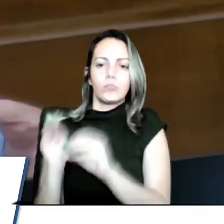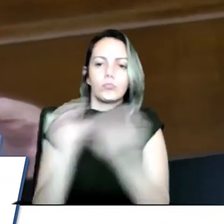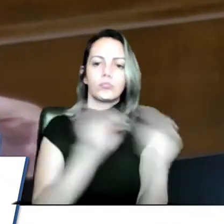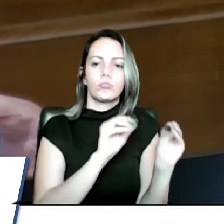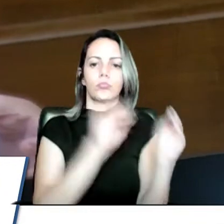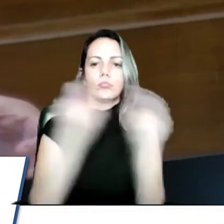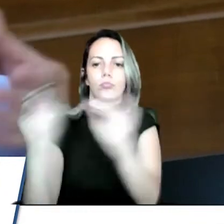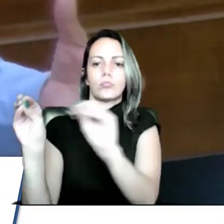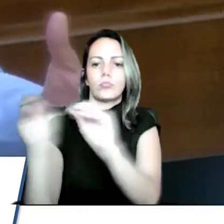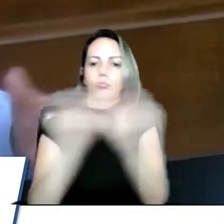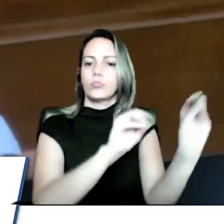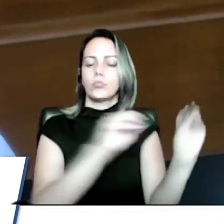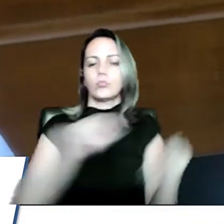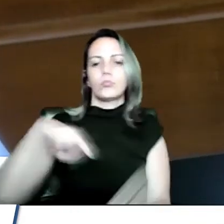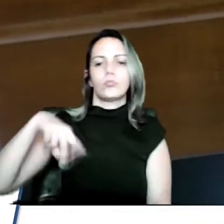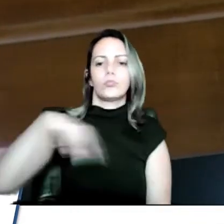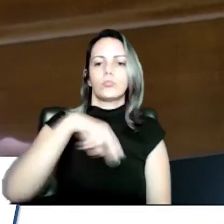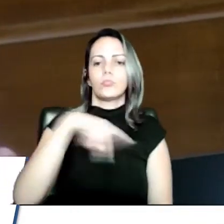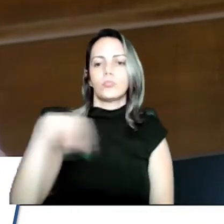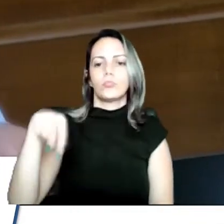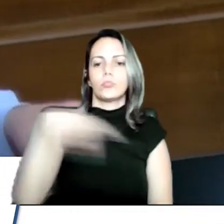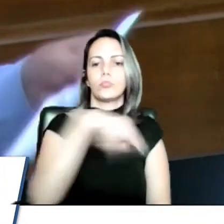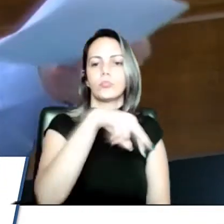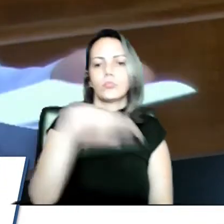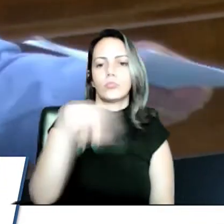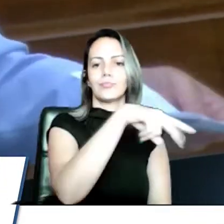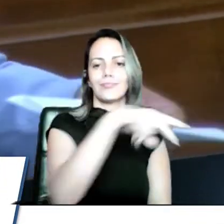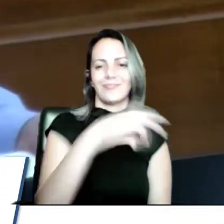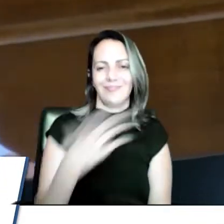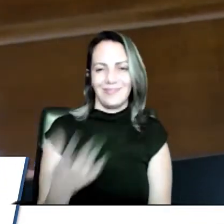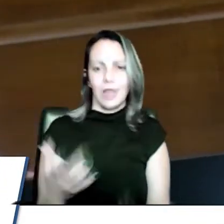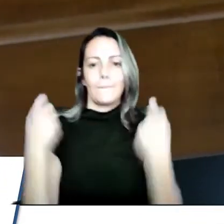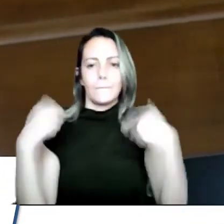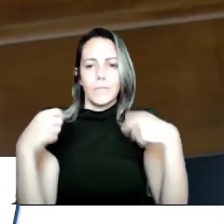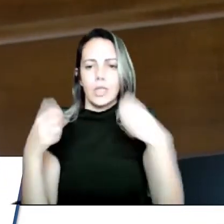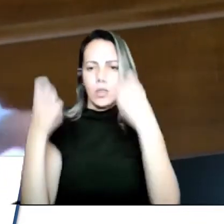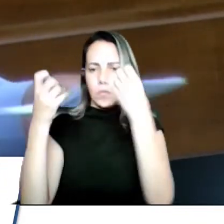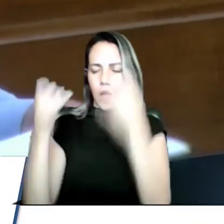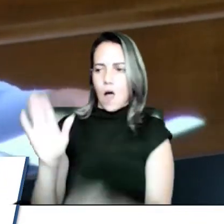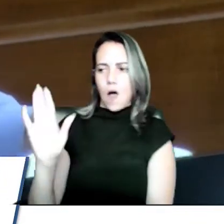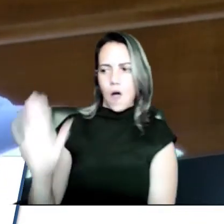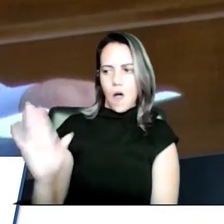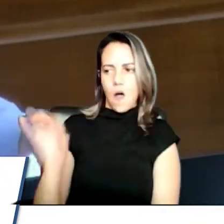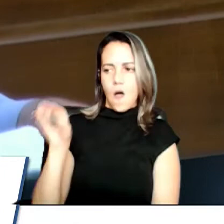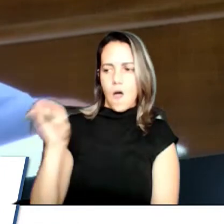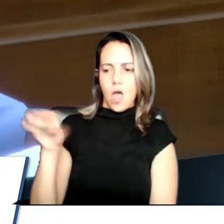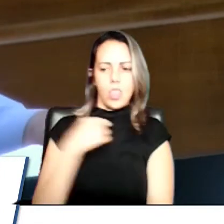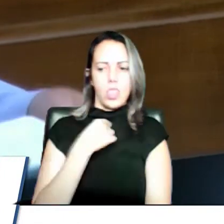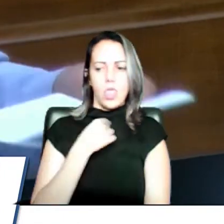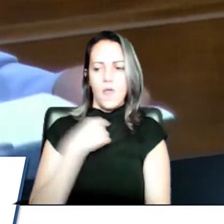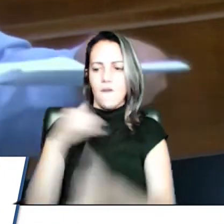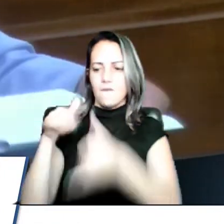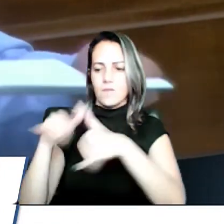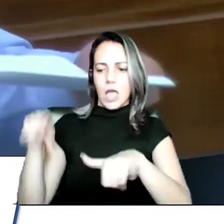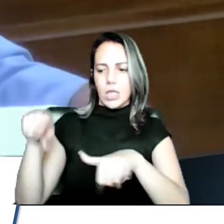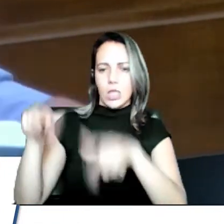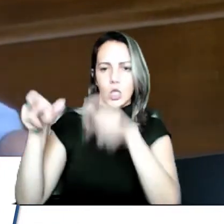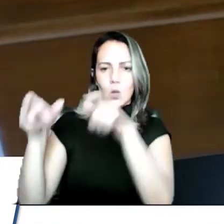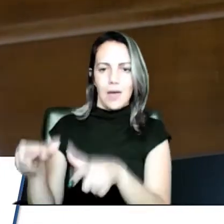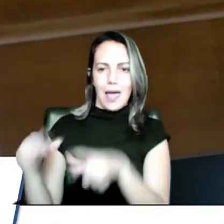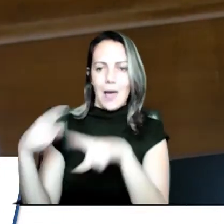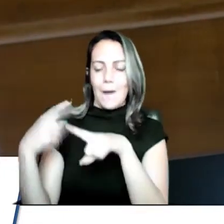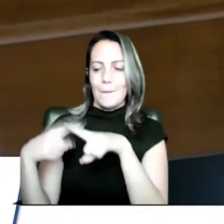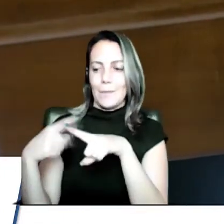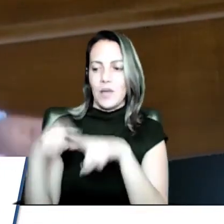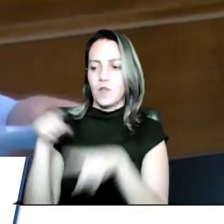em um único lugar, se é esse o motivo, tinha que chegar e explicar para ele, o senhor não pode ficar nesse lugar, porque o ambulante não pode ficar parado em um